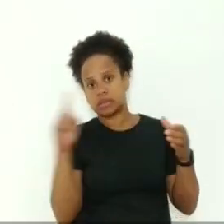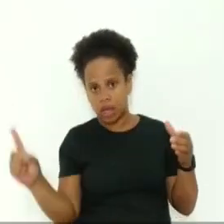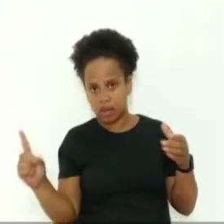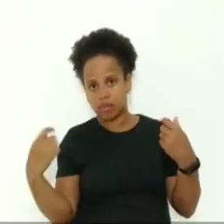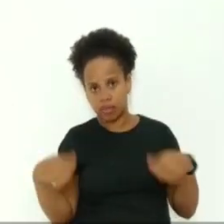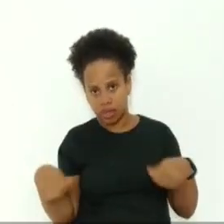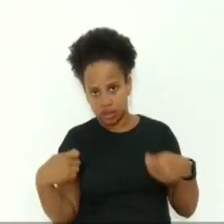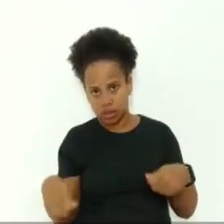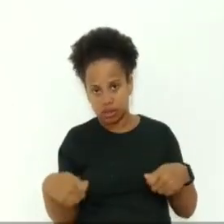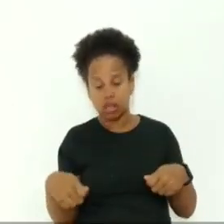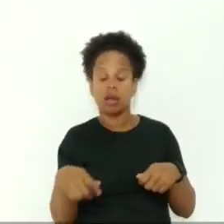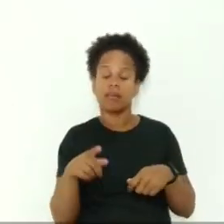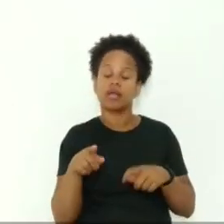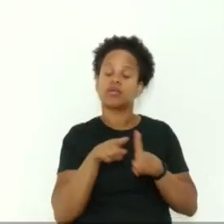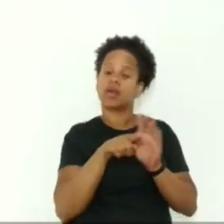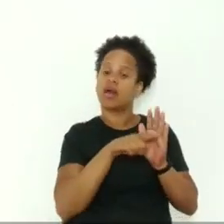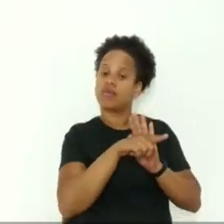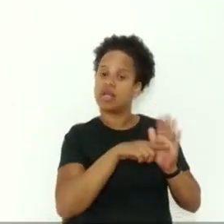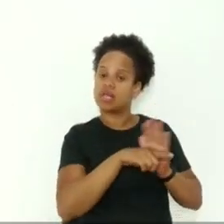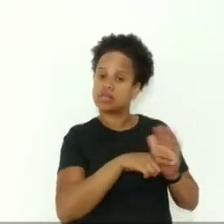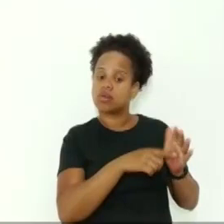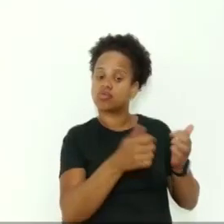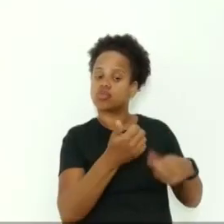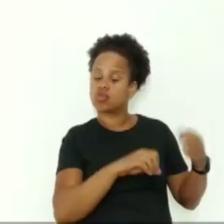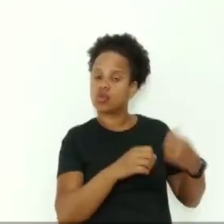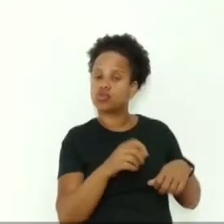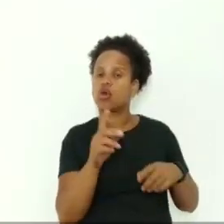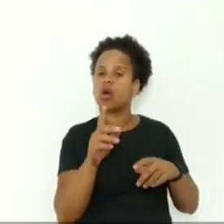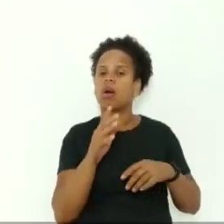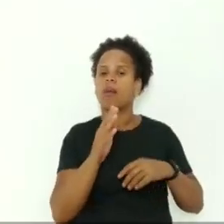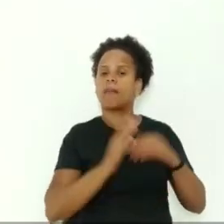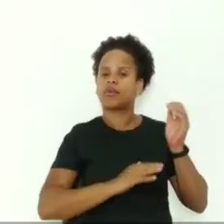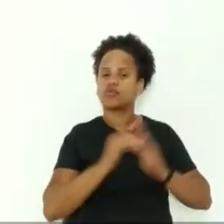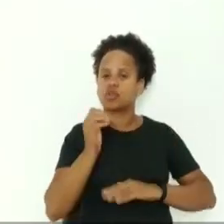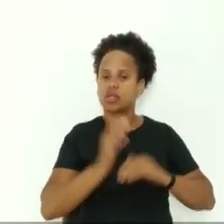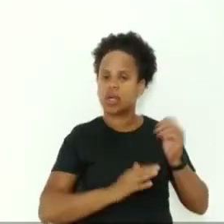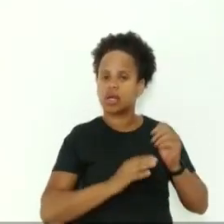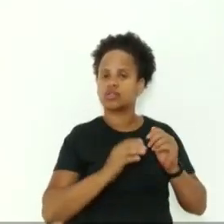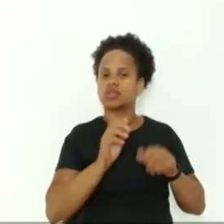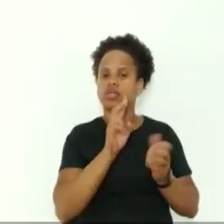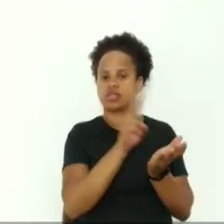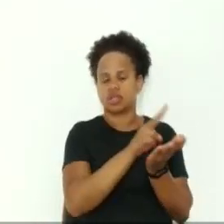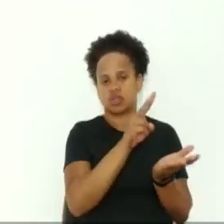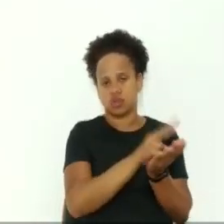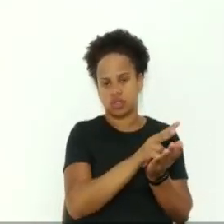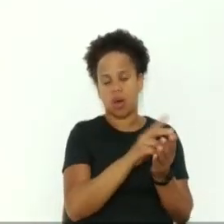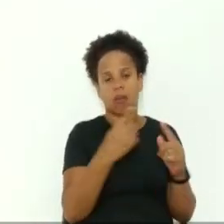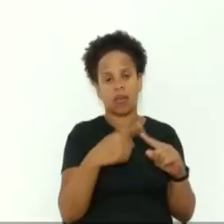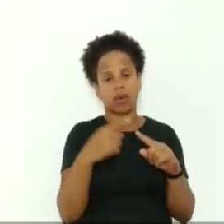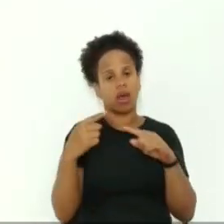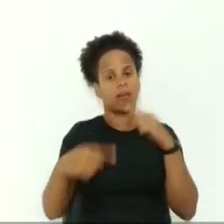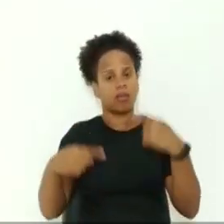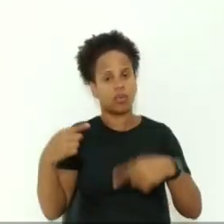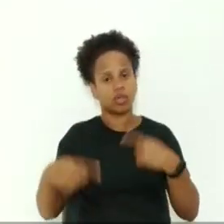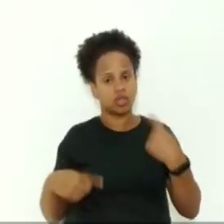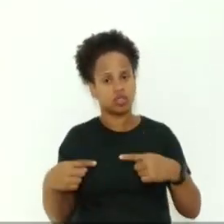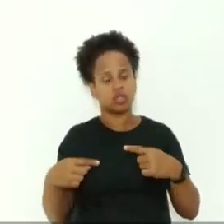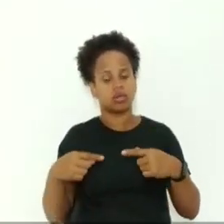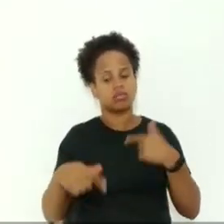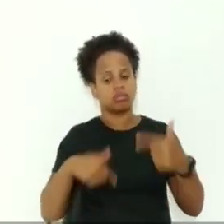diagnóstico fosse feito pelos profissionais da assistência social, porque é a política que faz o trabalho